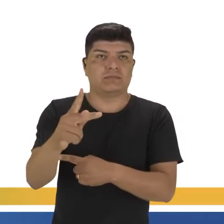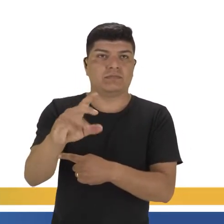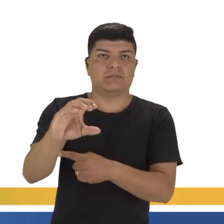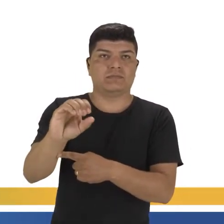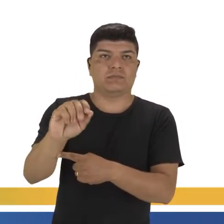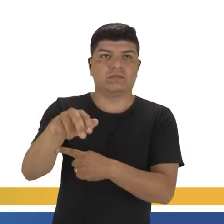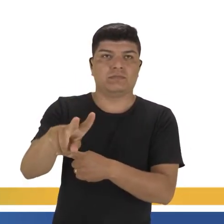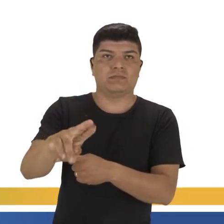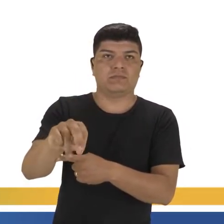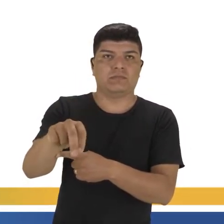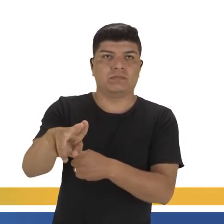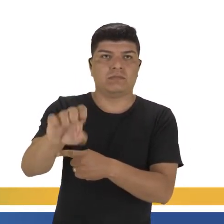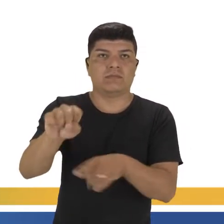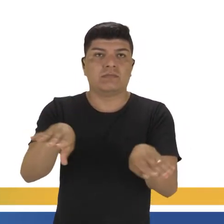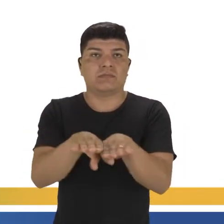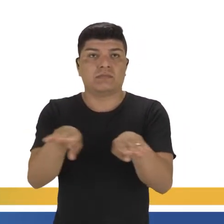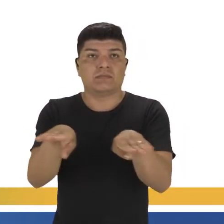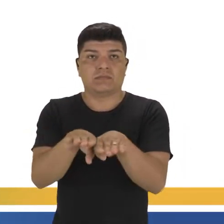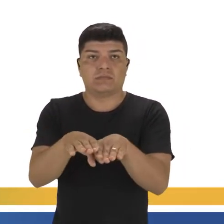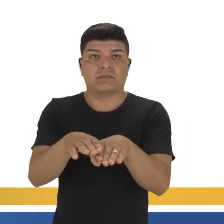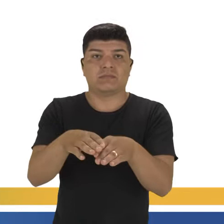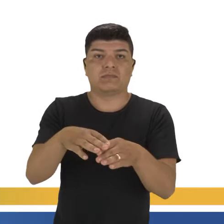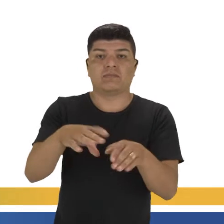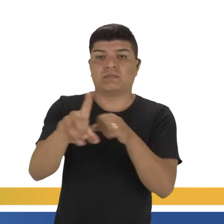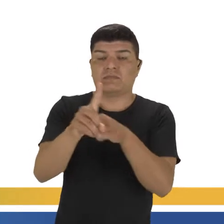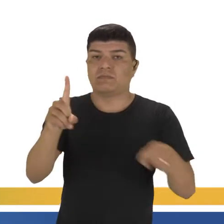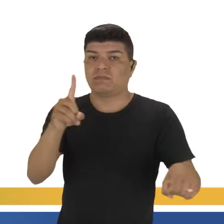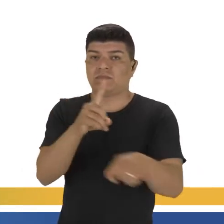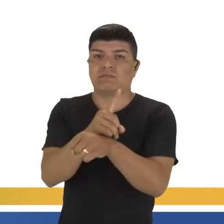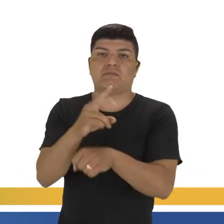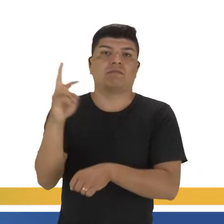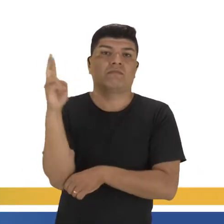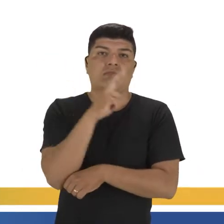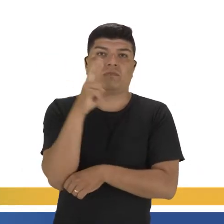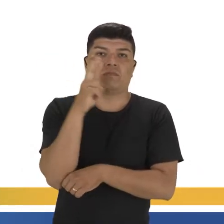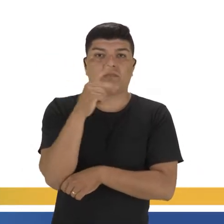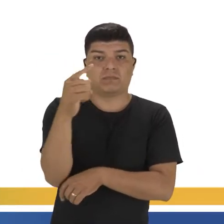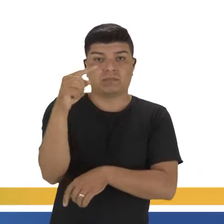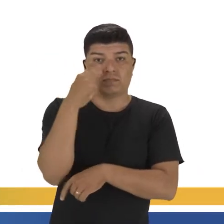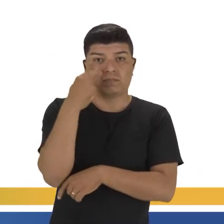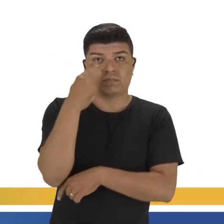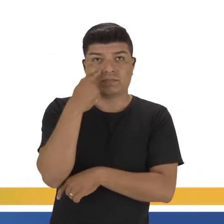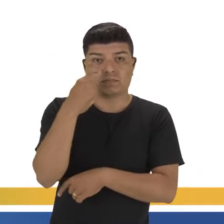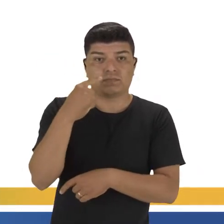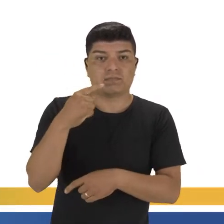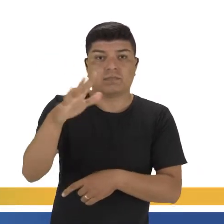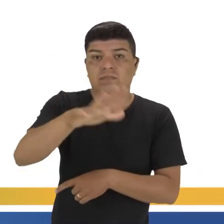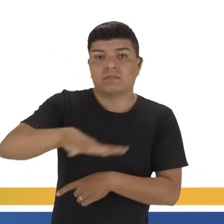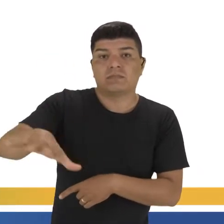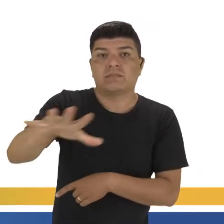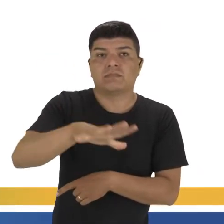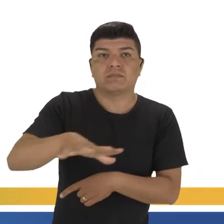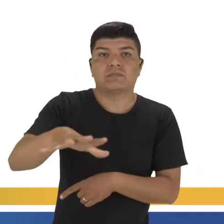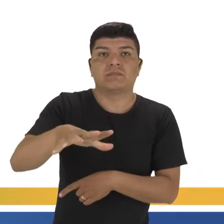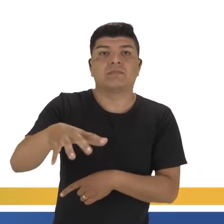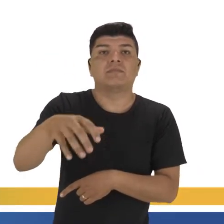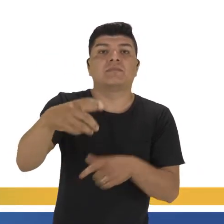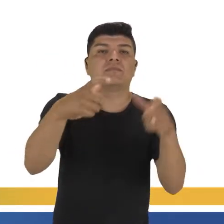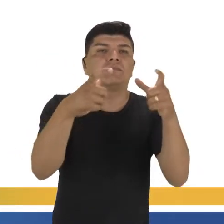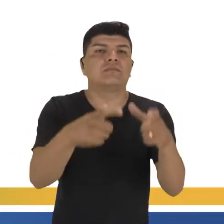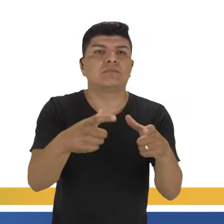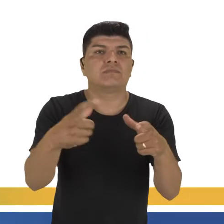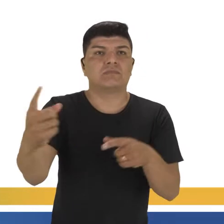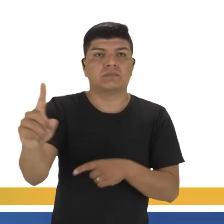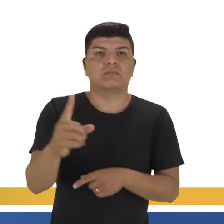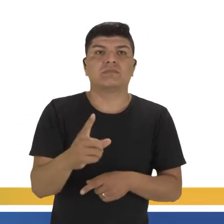vai estar impactando diretamente a sociedade russa. E presta bem atenção. A maioria, olha de onde eles